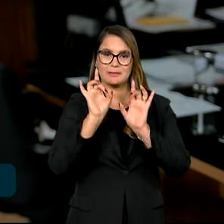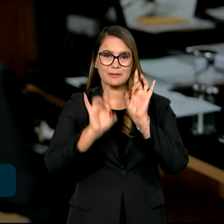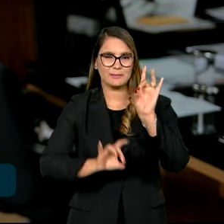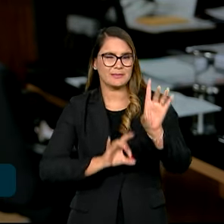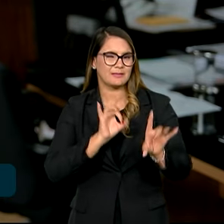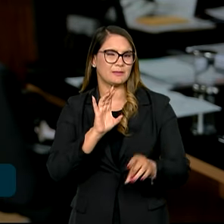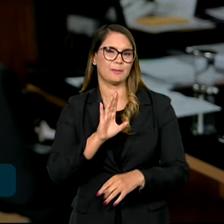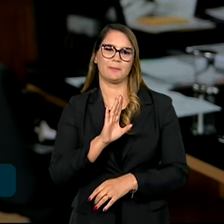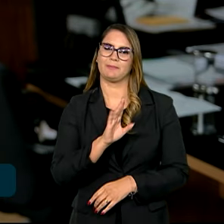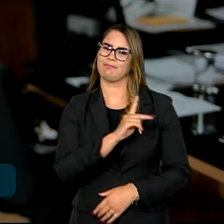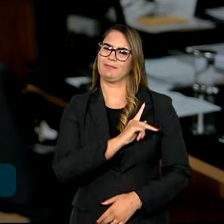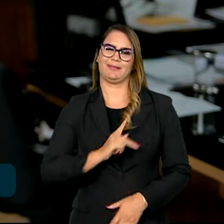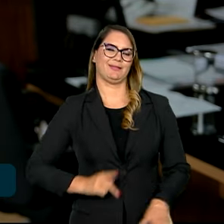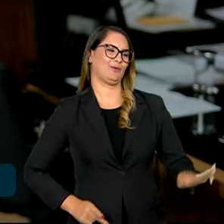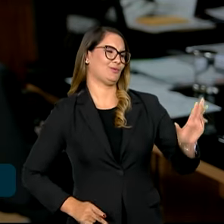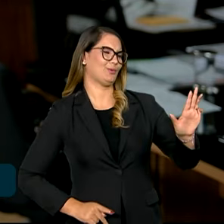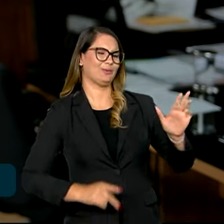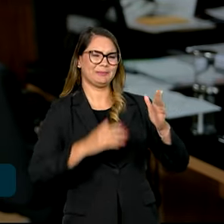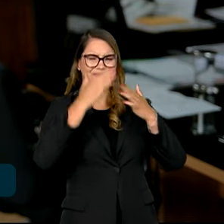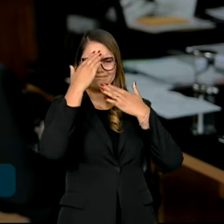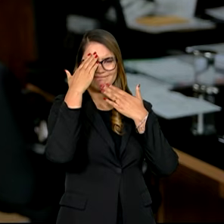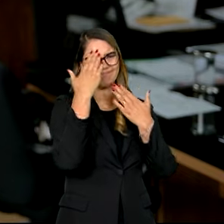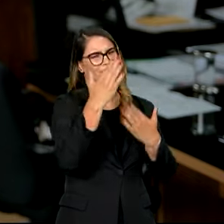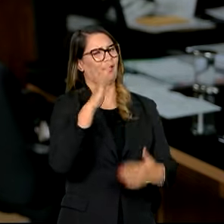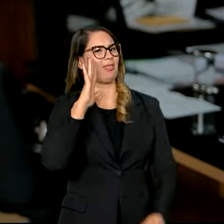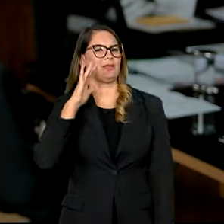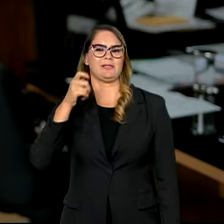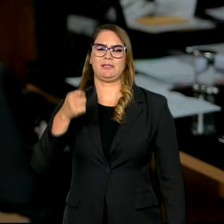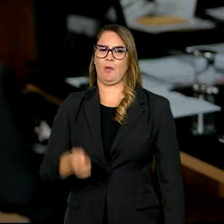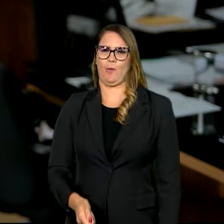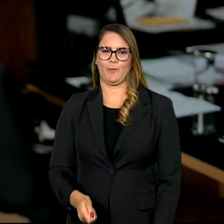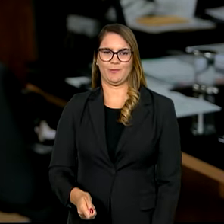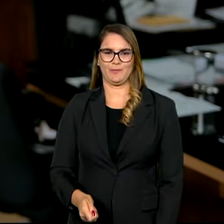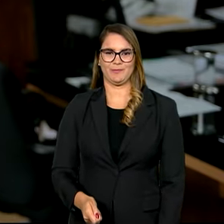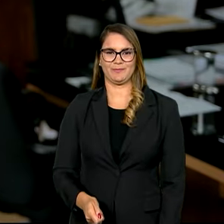ao grande presidente Lula pela decisão, o presidente da Educação.